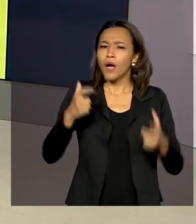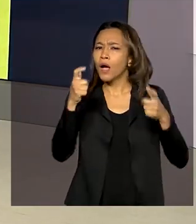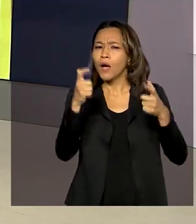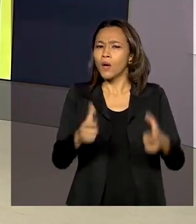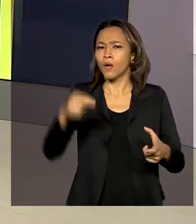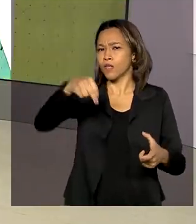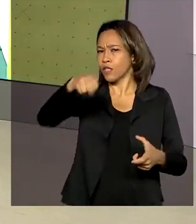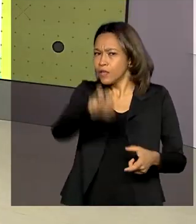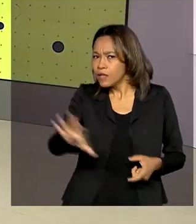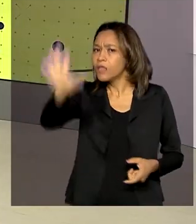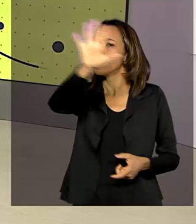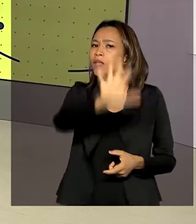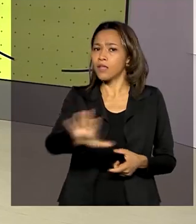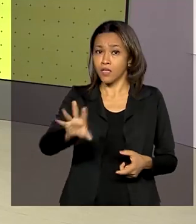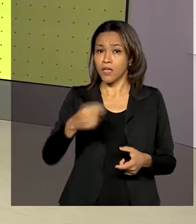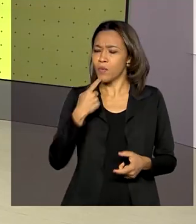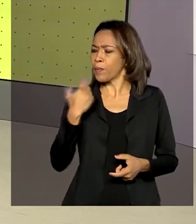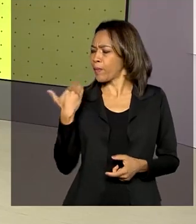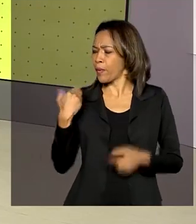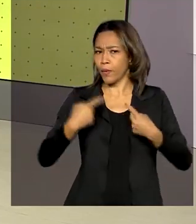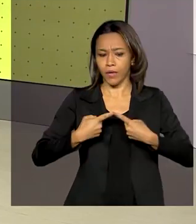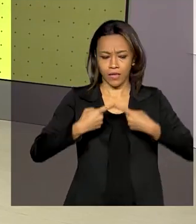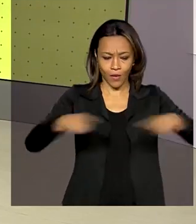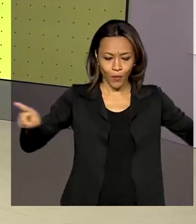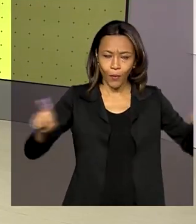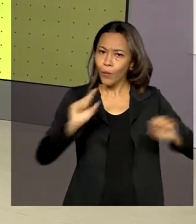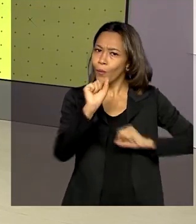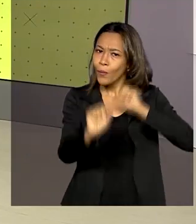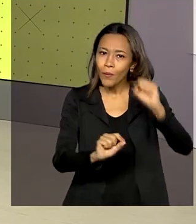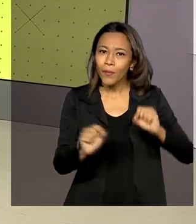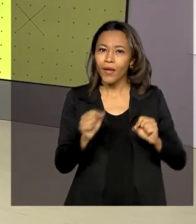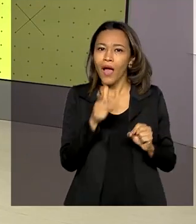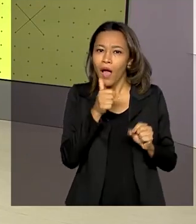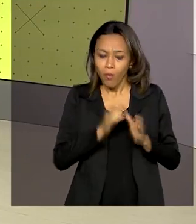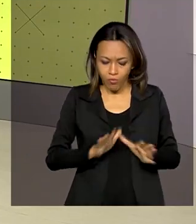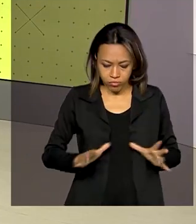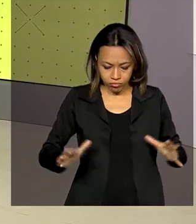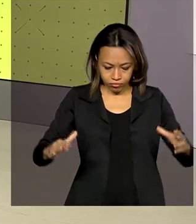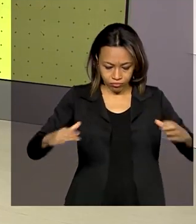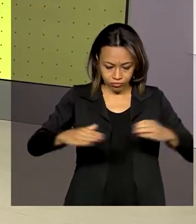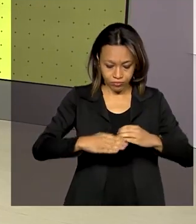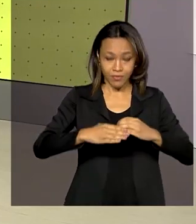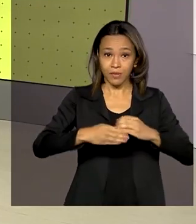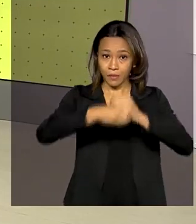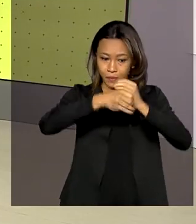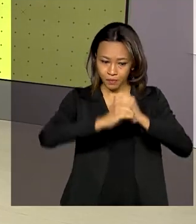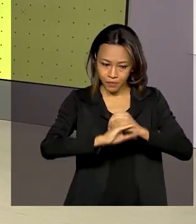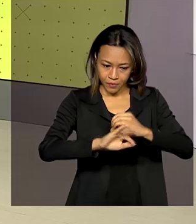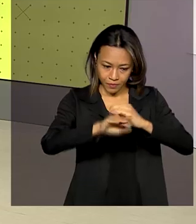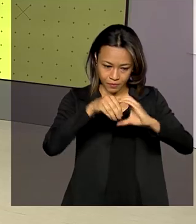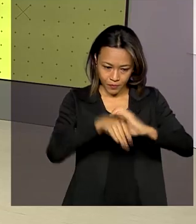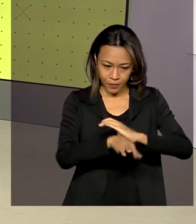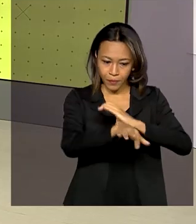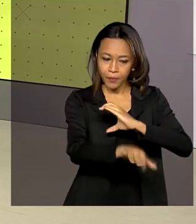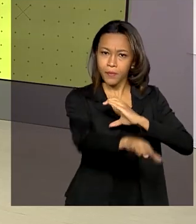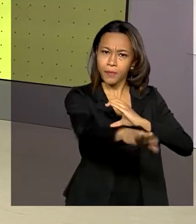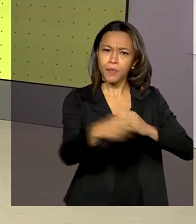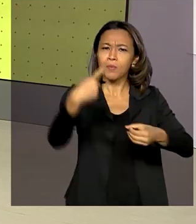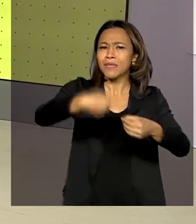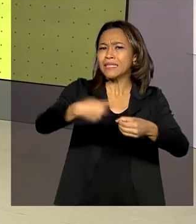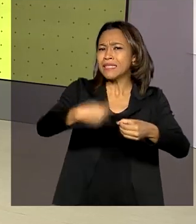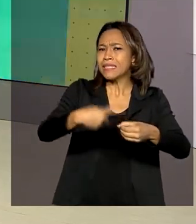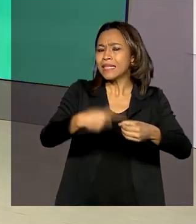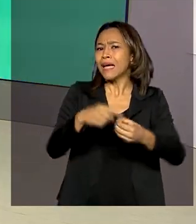nordestino. Ele inaugurou agora há pouco mais uma etapa da adutora do Pajé 1, na cidade de São José do